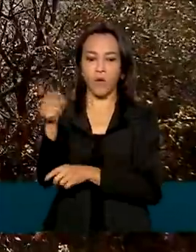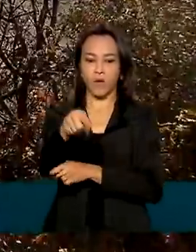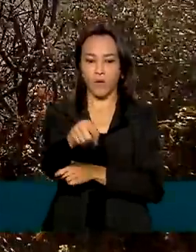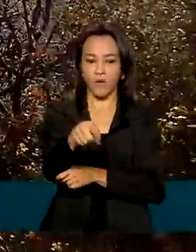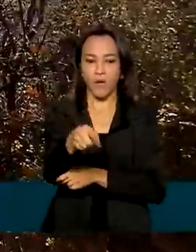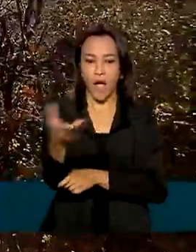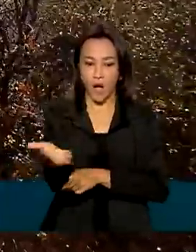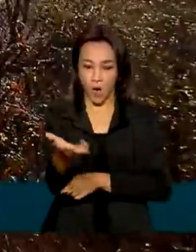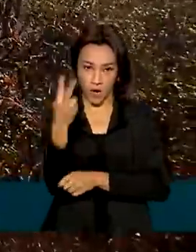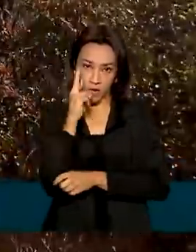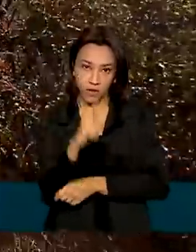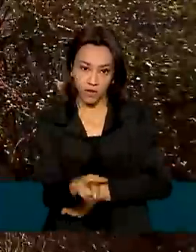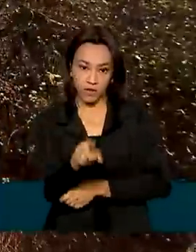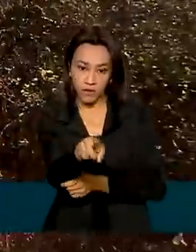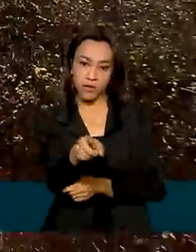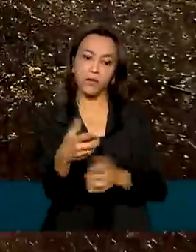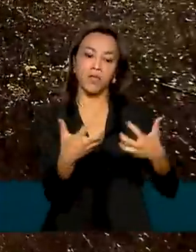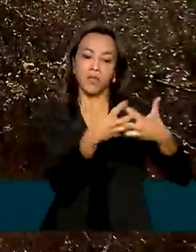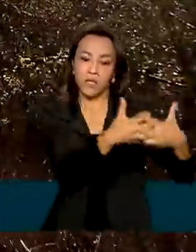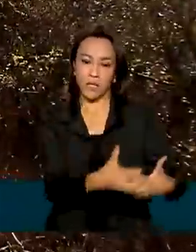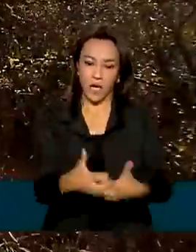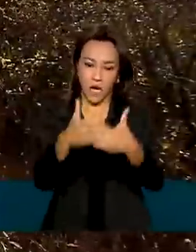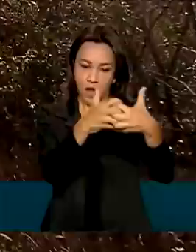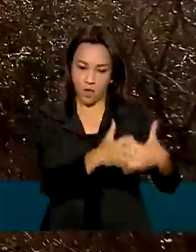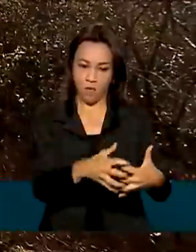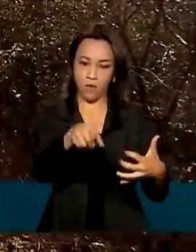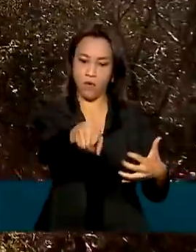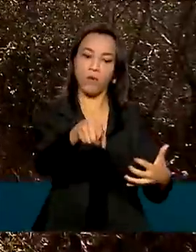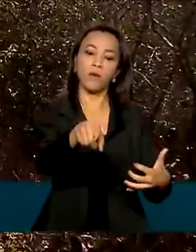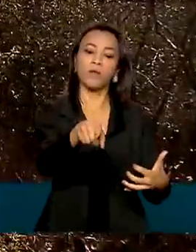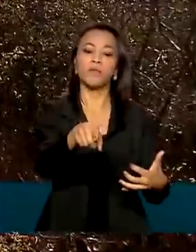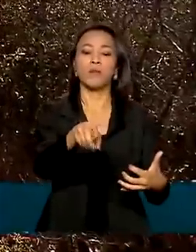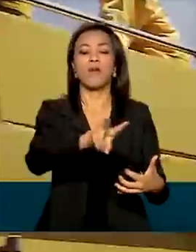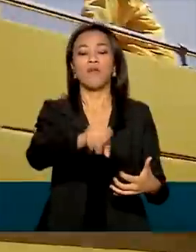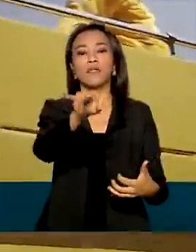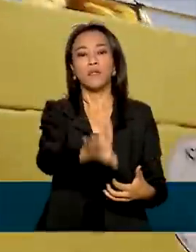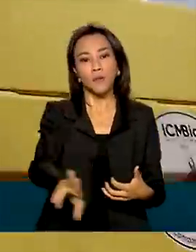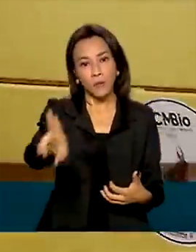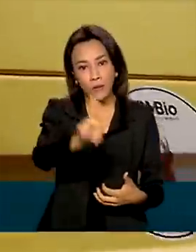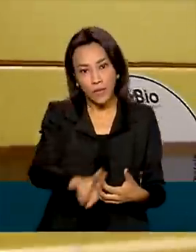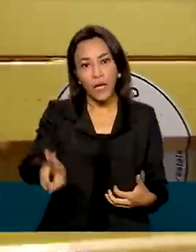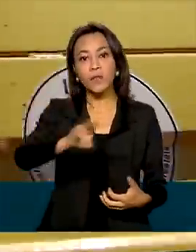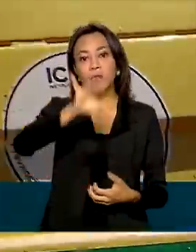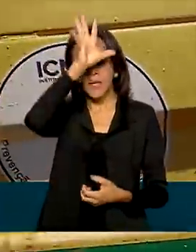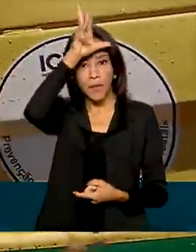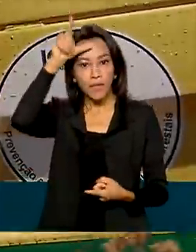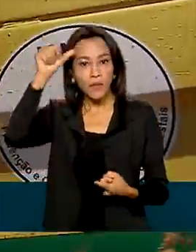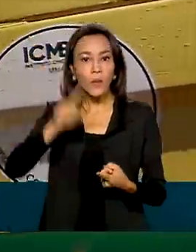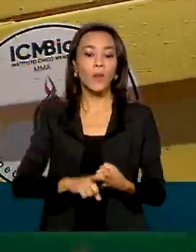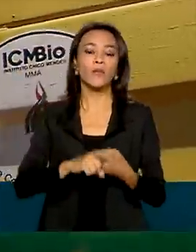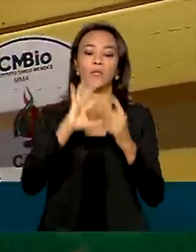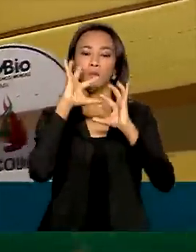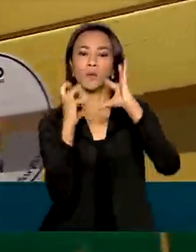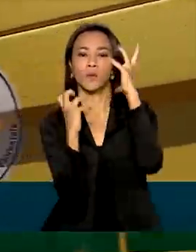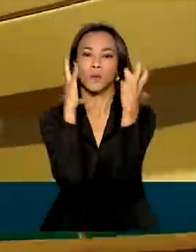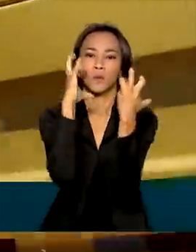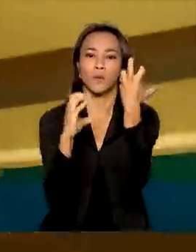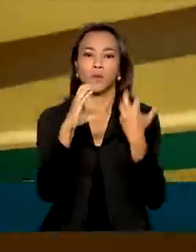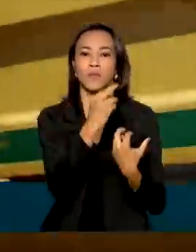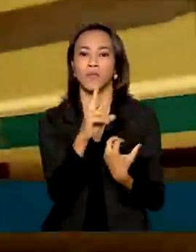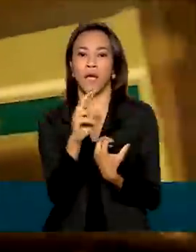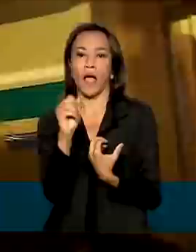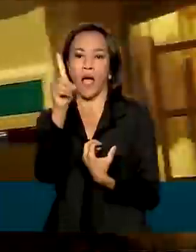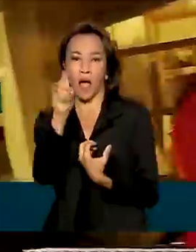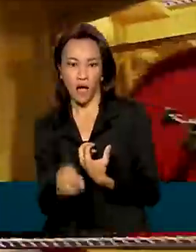Neste primeiro momento, os caminhões autobomba tanque florestal vão ser usados na Amazônia, no Cerrado e na Mata Atlântica.